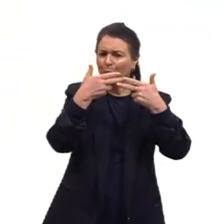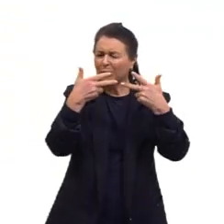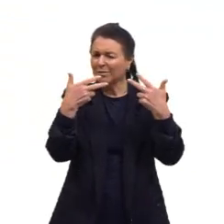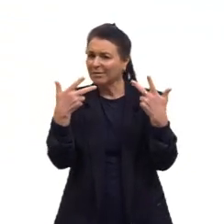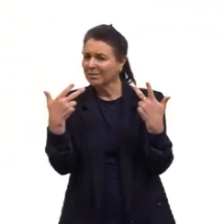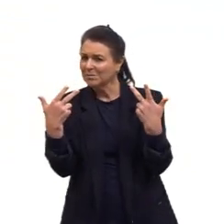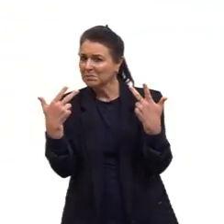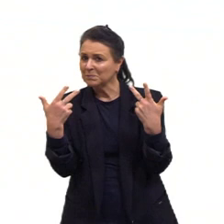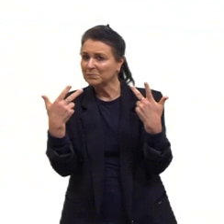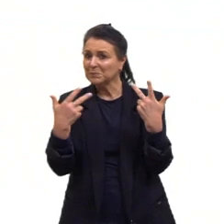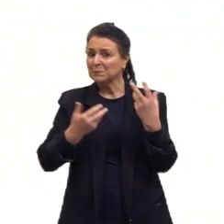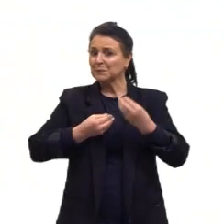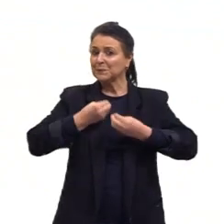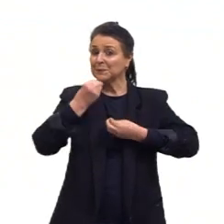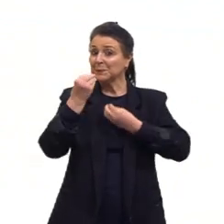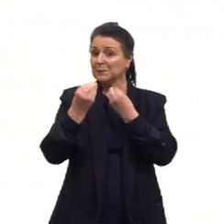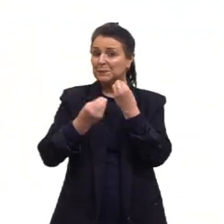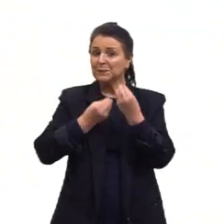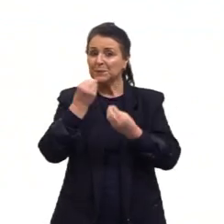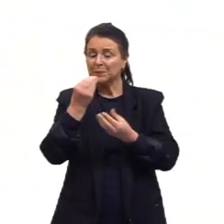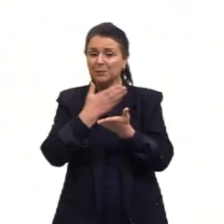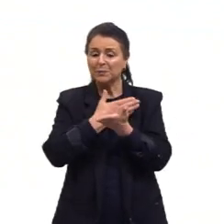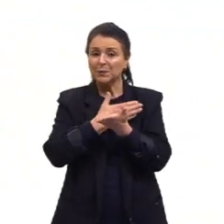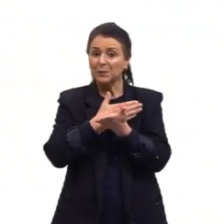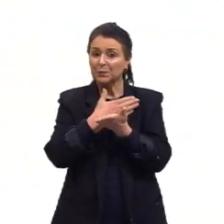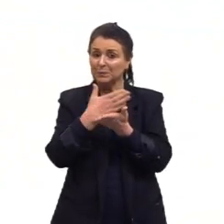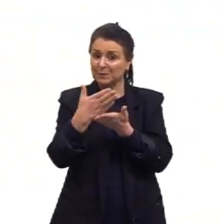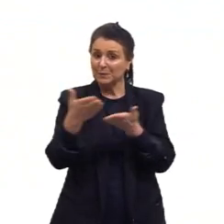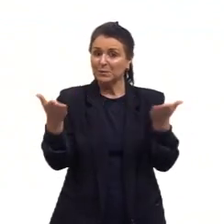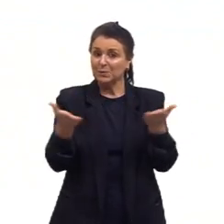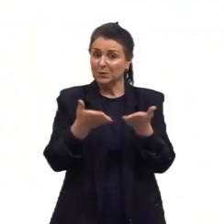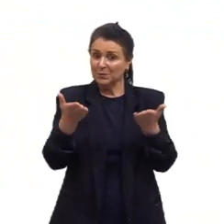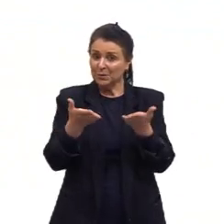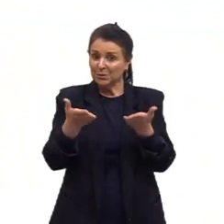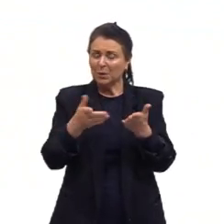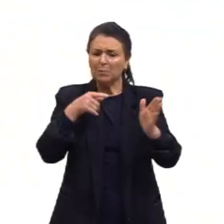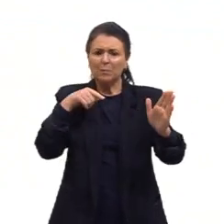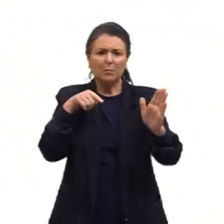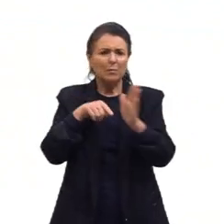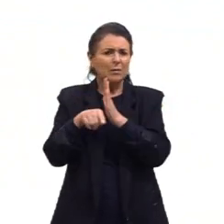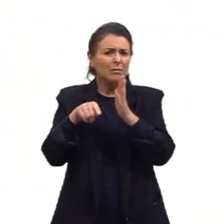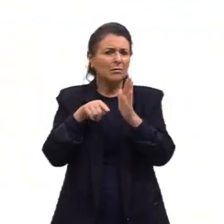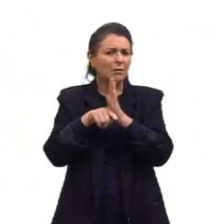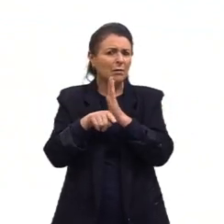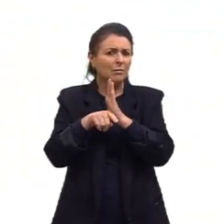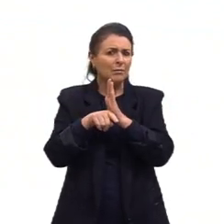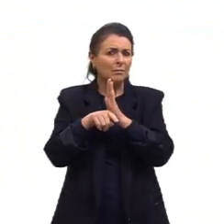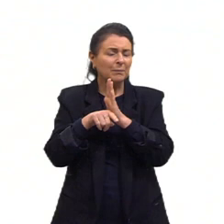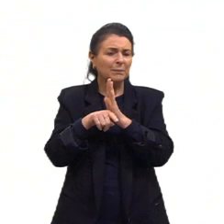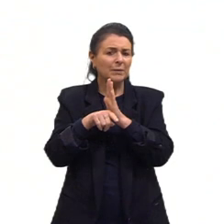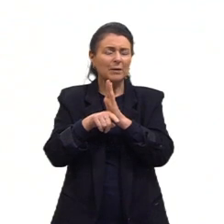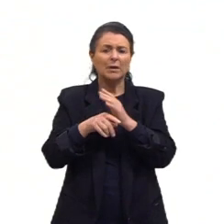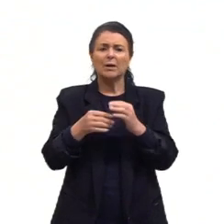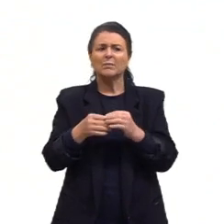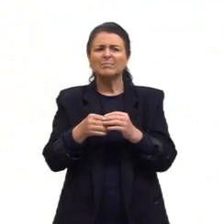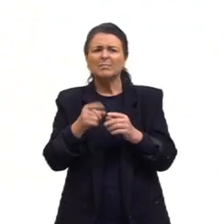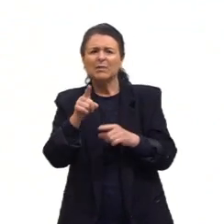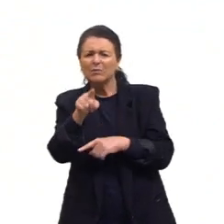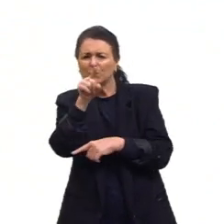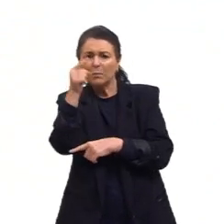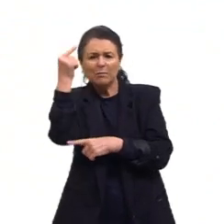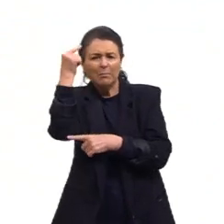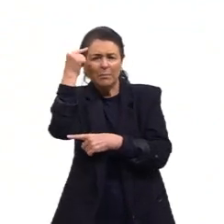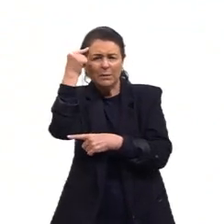Como, né, de praxe, eu começo a aula de vocês hoje perguntando, Botando aí aquela pulguinha atrás de